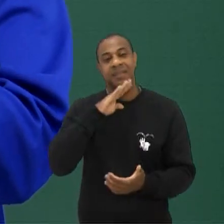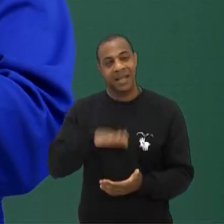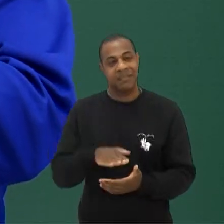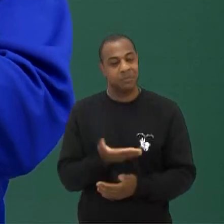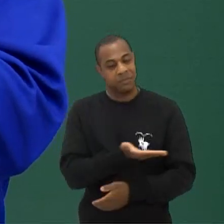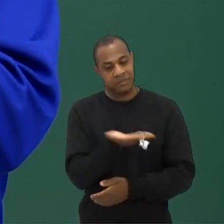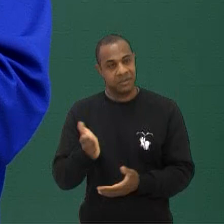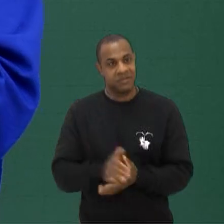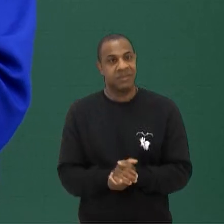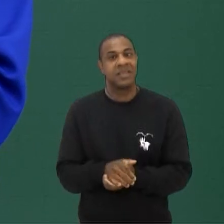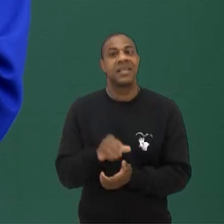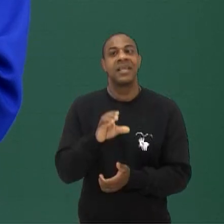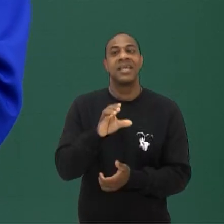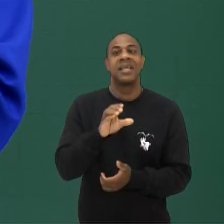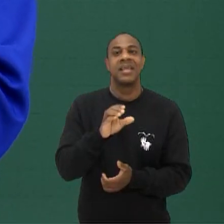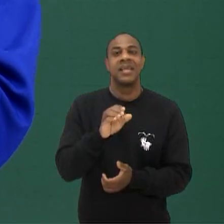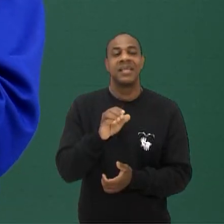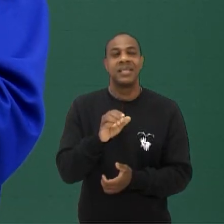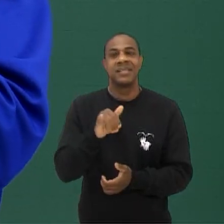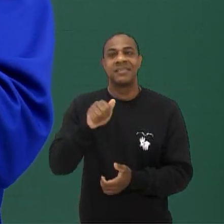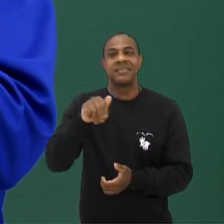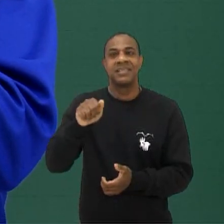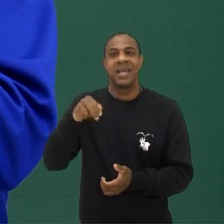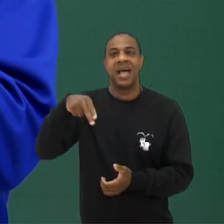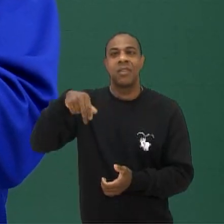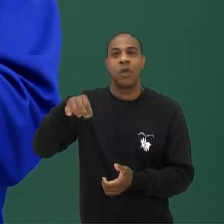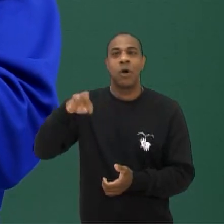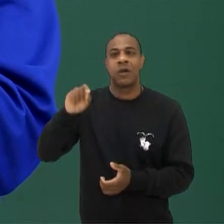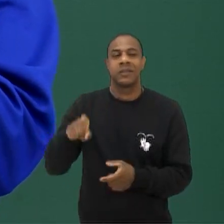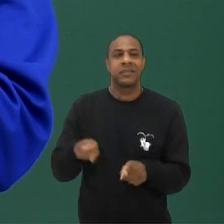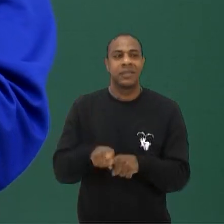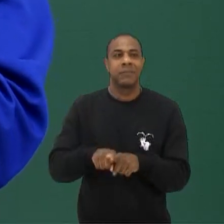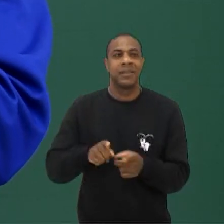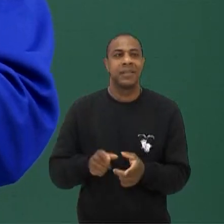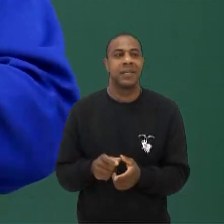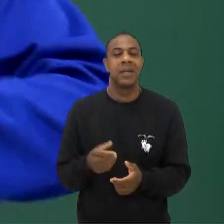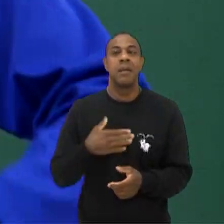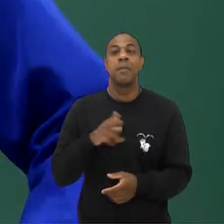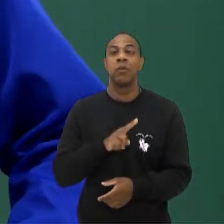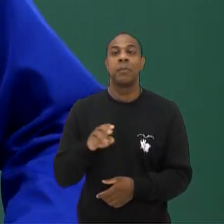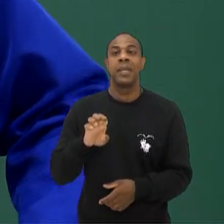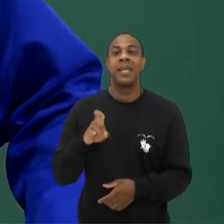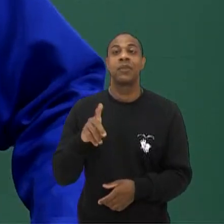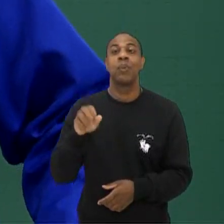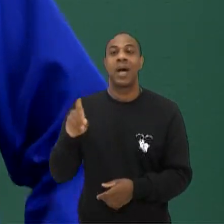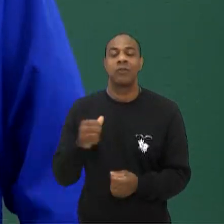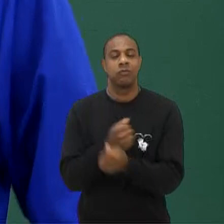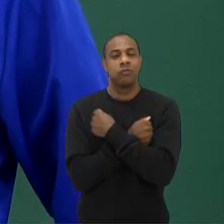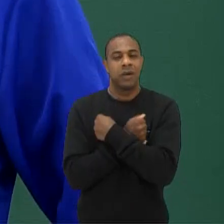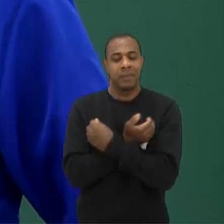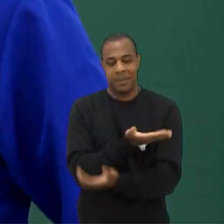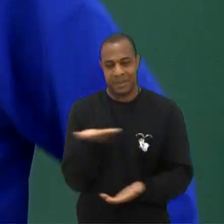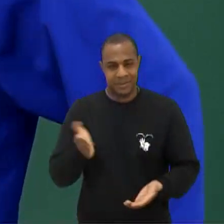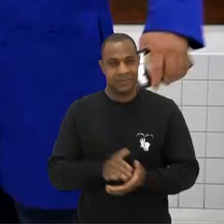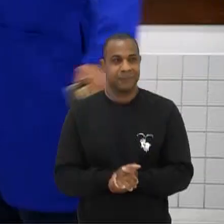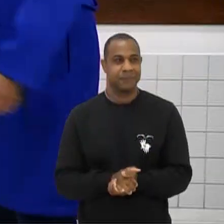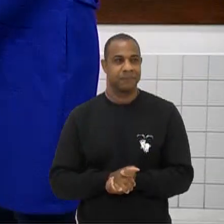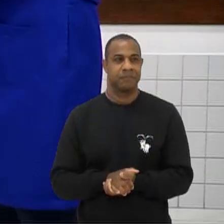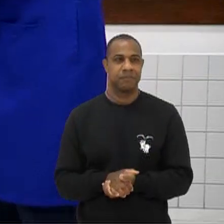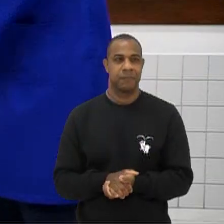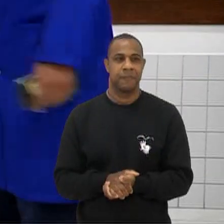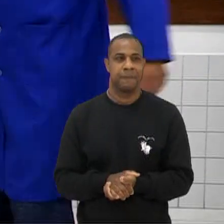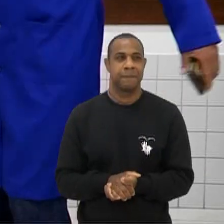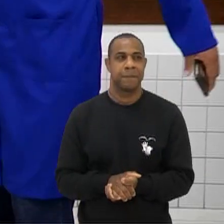de Cianorte Paraná Do colégio José Guimarães E o nome é Eduardo Um forte abraço Eduardo Valeu Muito obrigado Cara